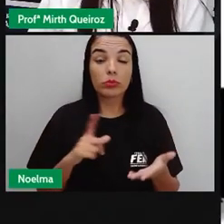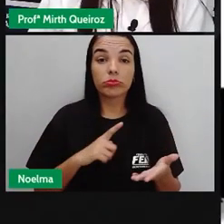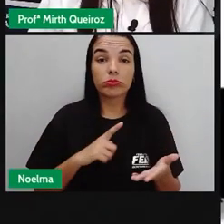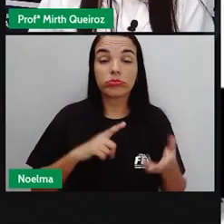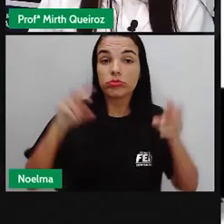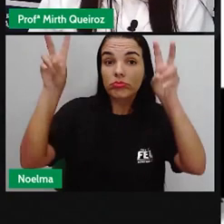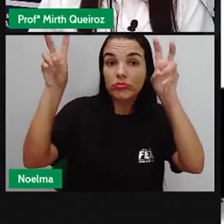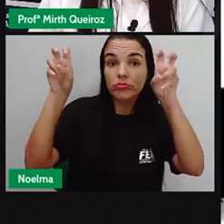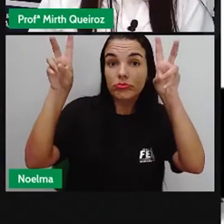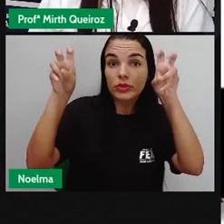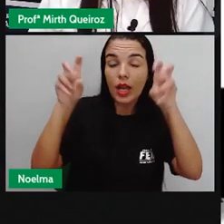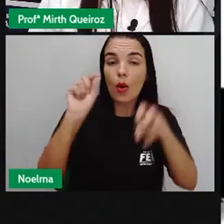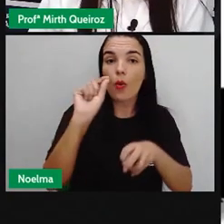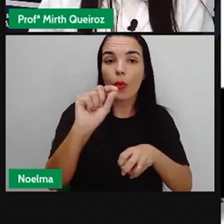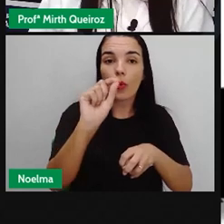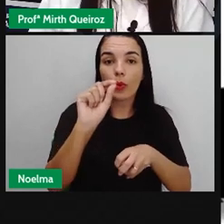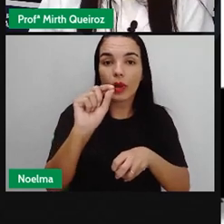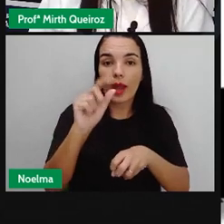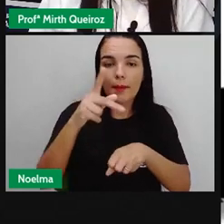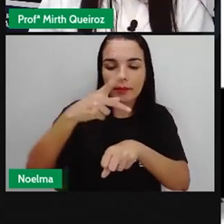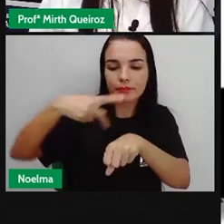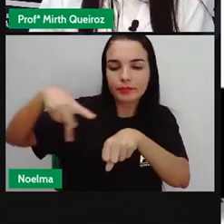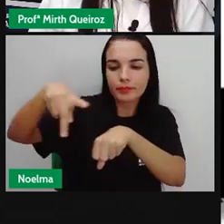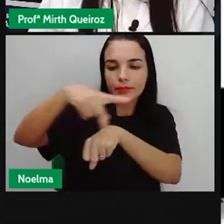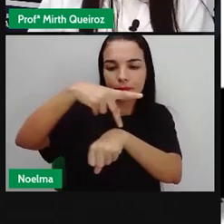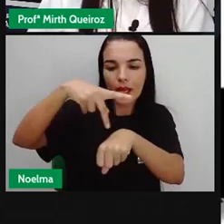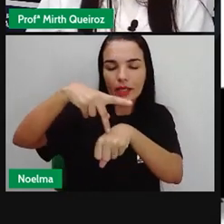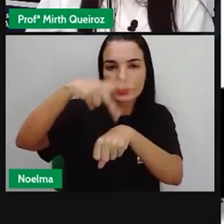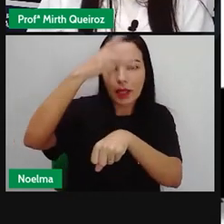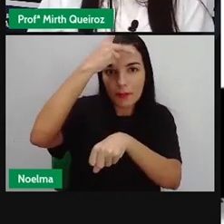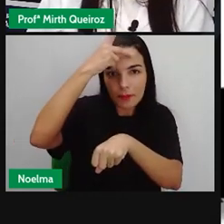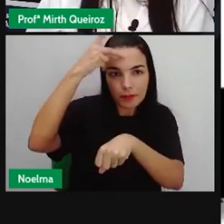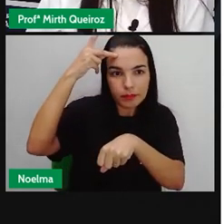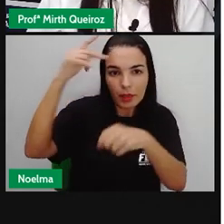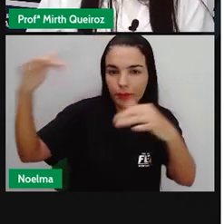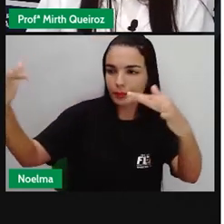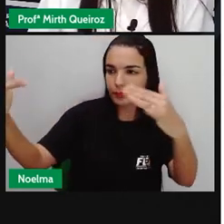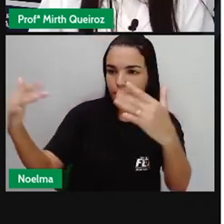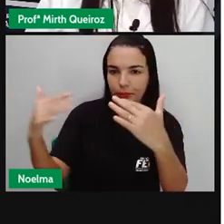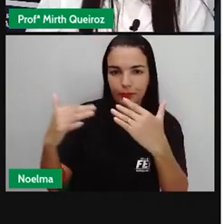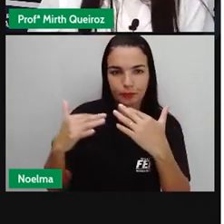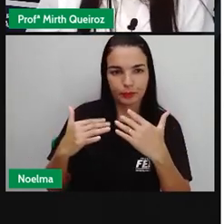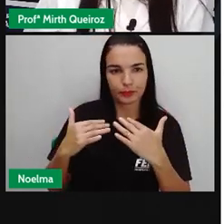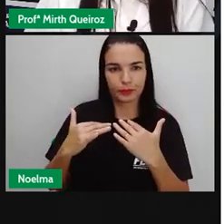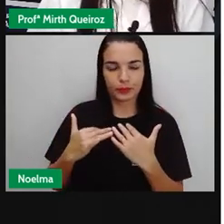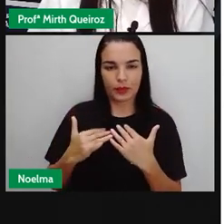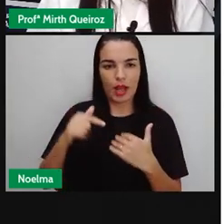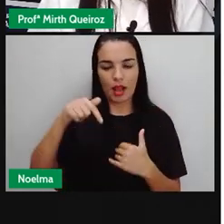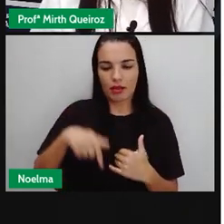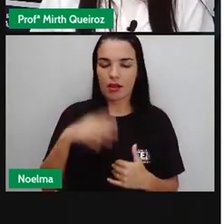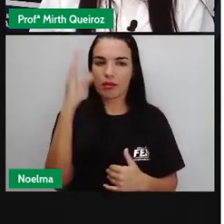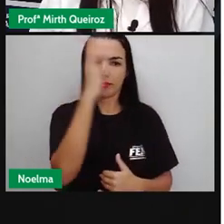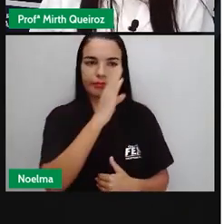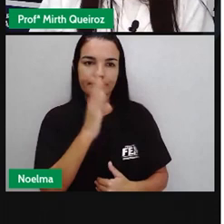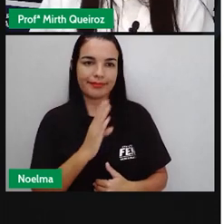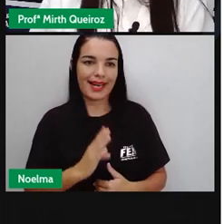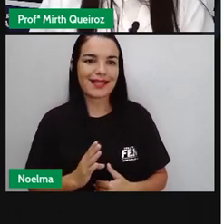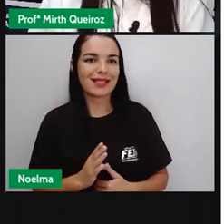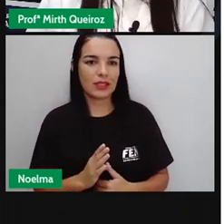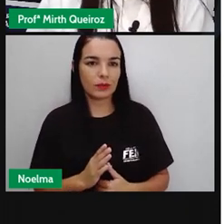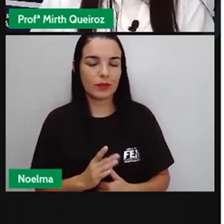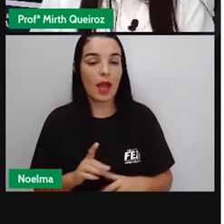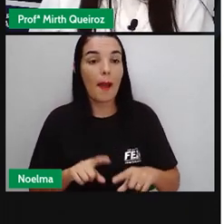os imigrantes chegam ao Brasil. Mas, para começar, é